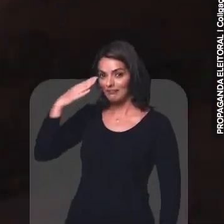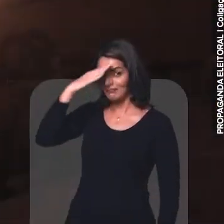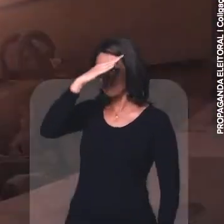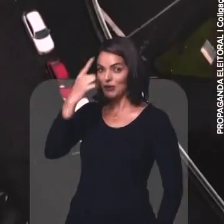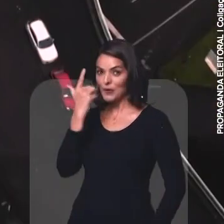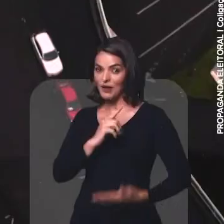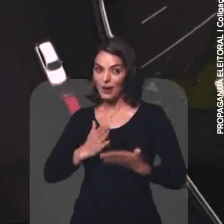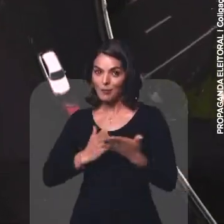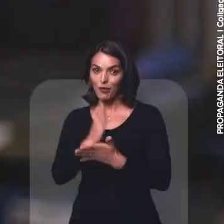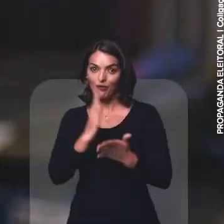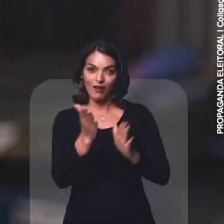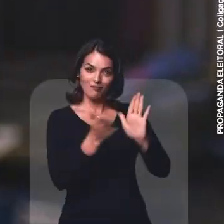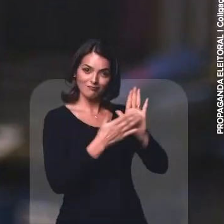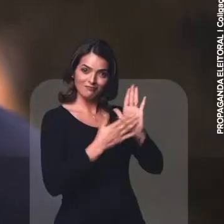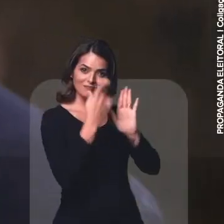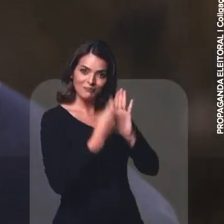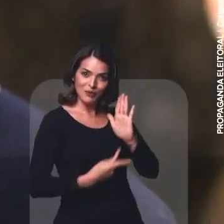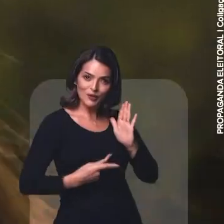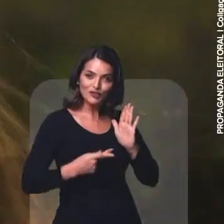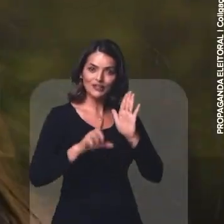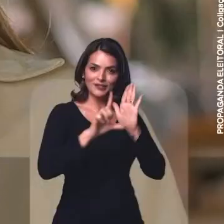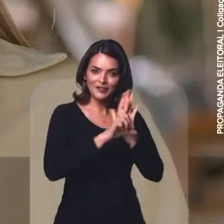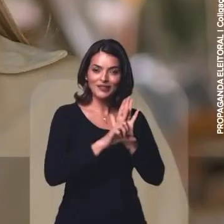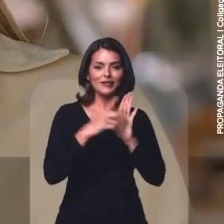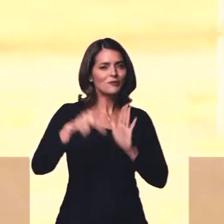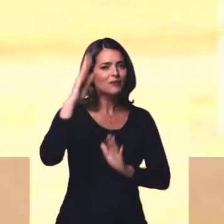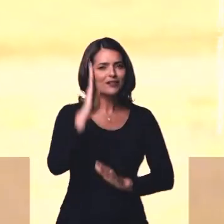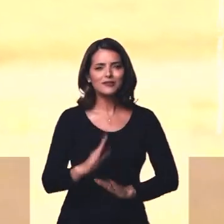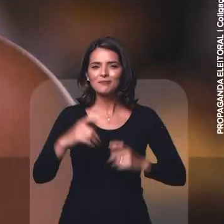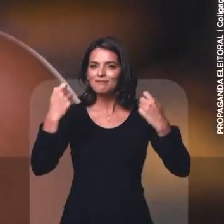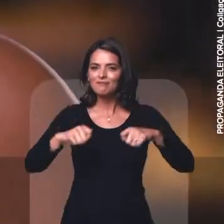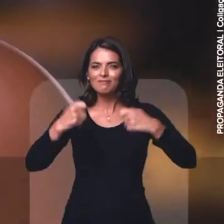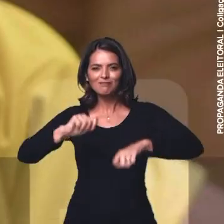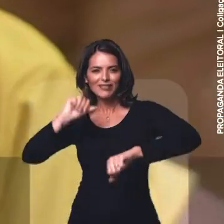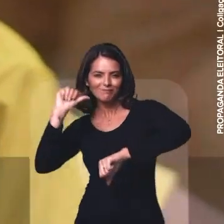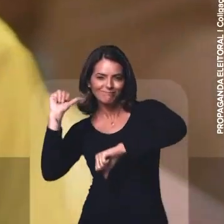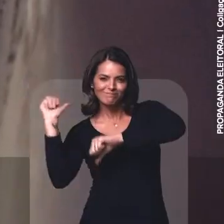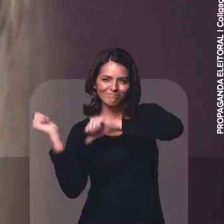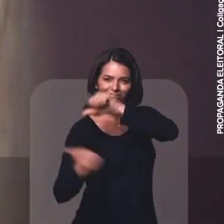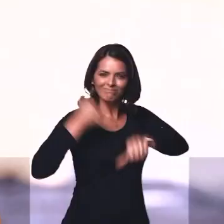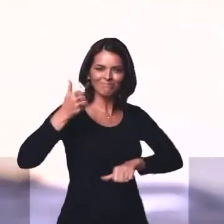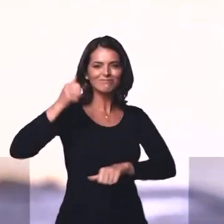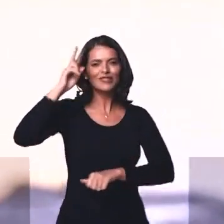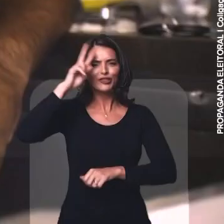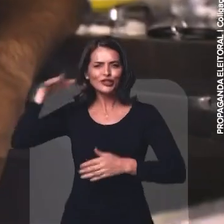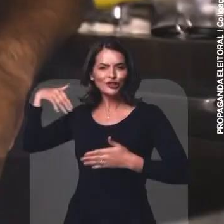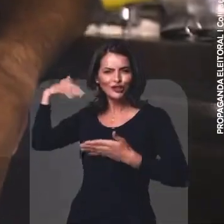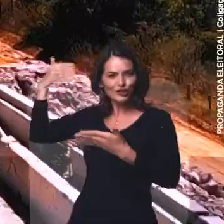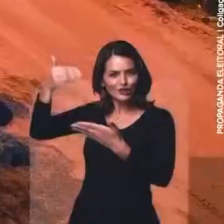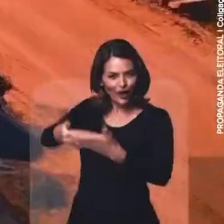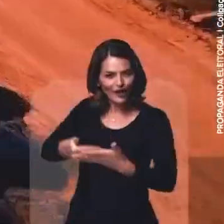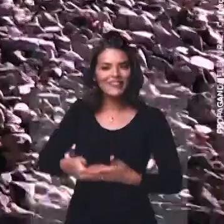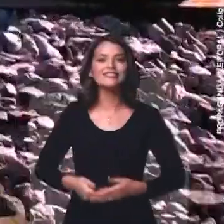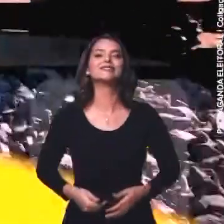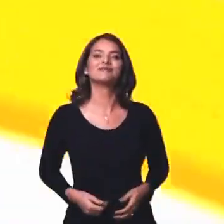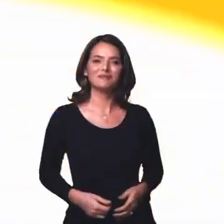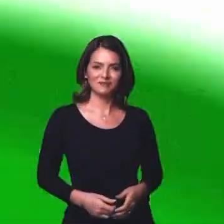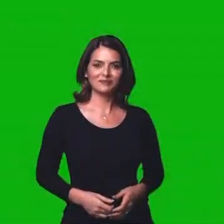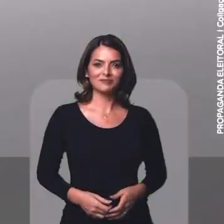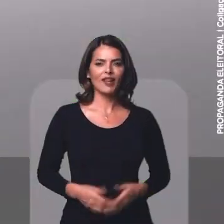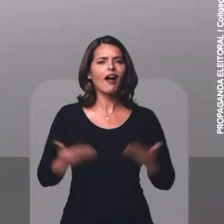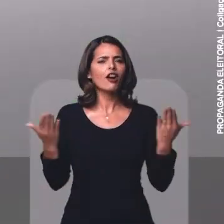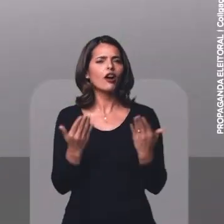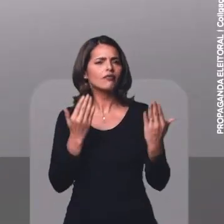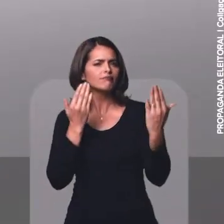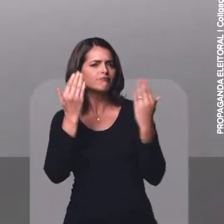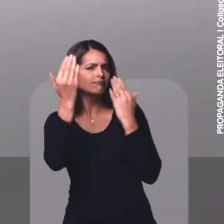vai poder aprovar todos os projetos que o Brasil precisa para vivermos o maior ciclo de desenvolvimento da nossa história.